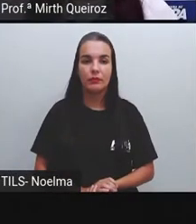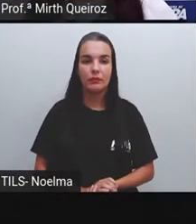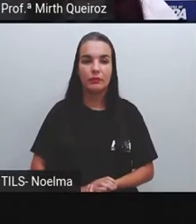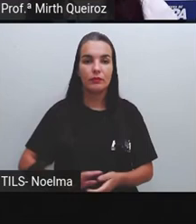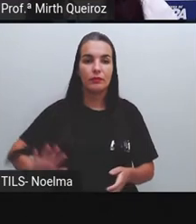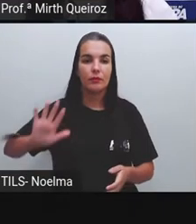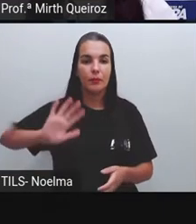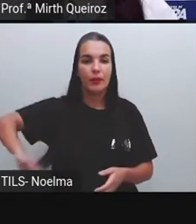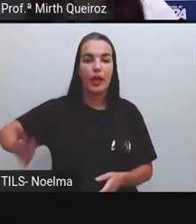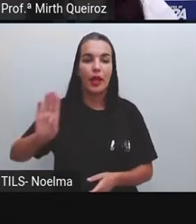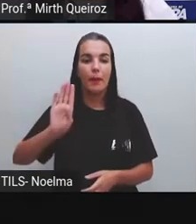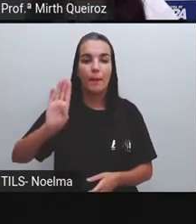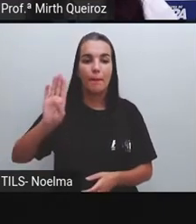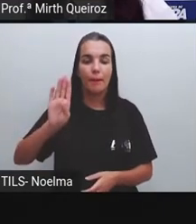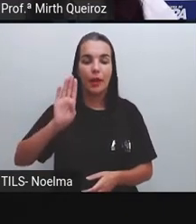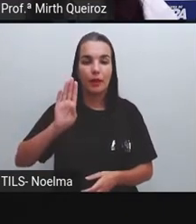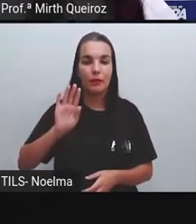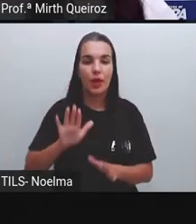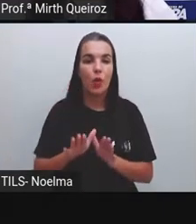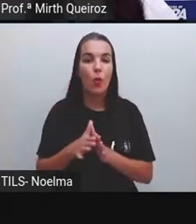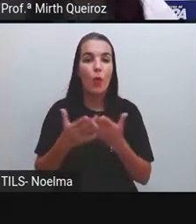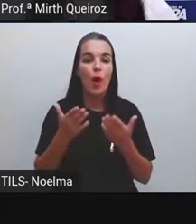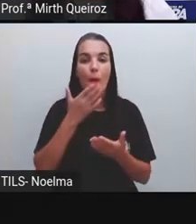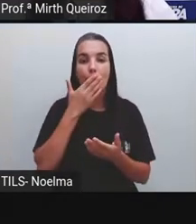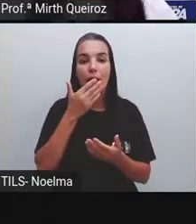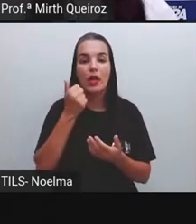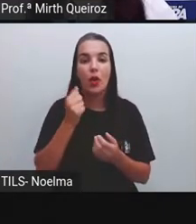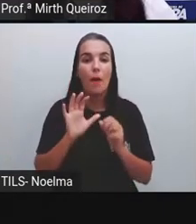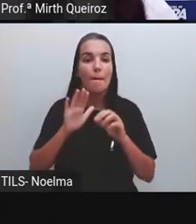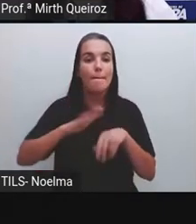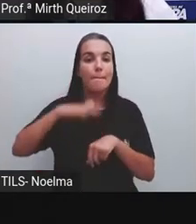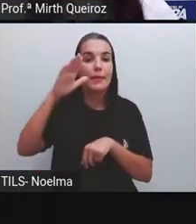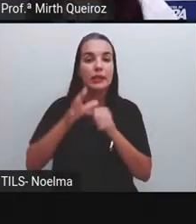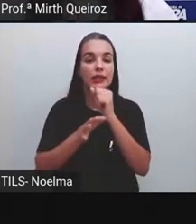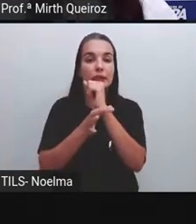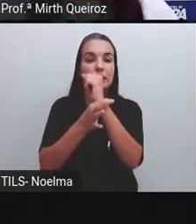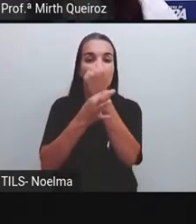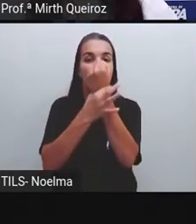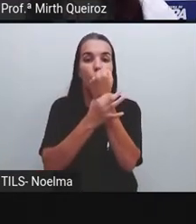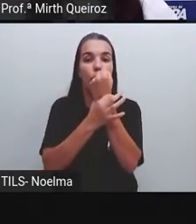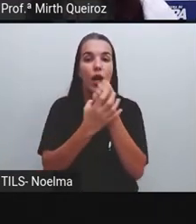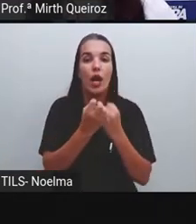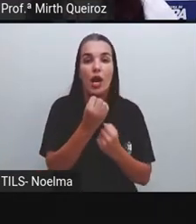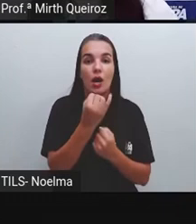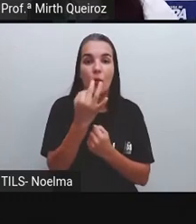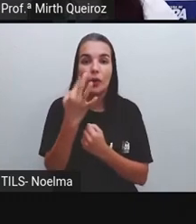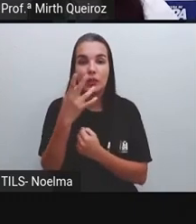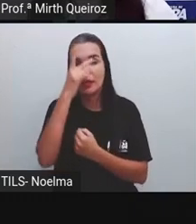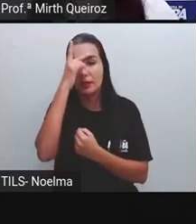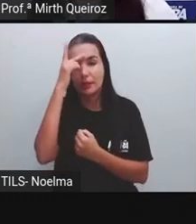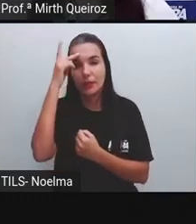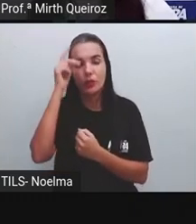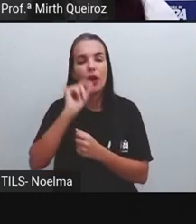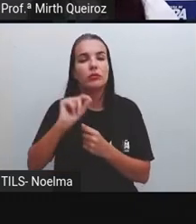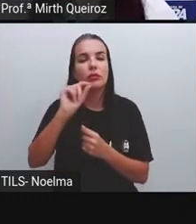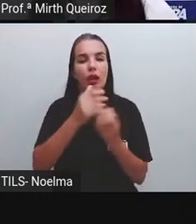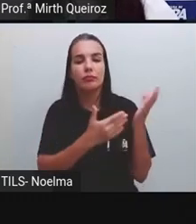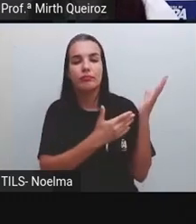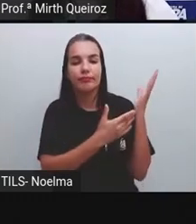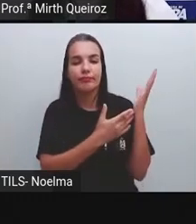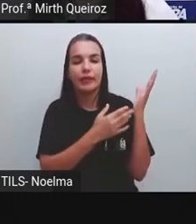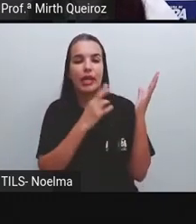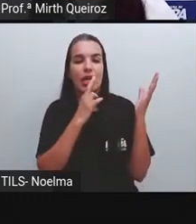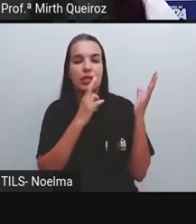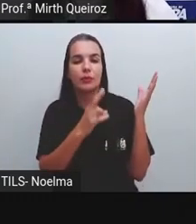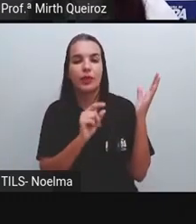considerado mais seguro? A quantidade de pessoas que responderam em